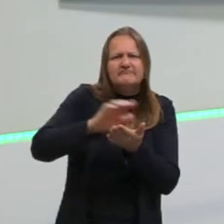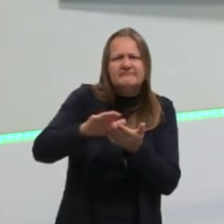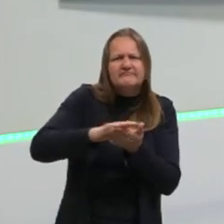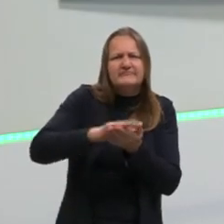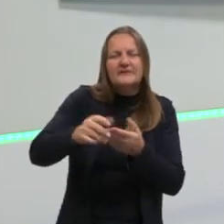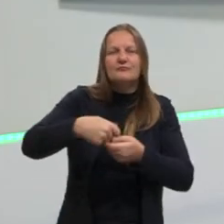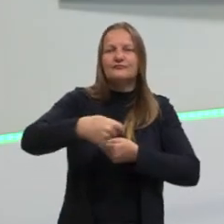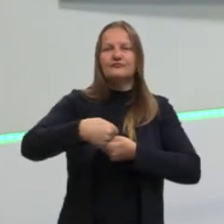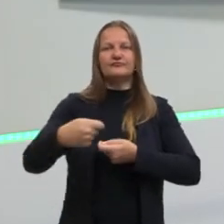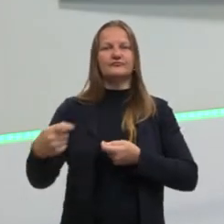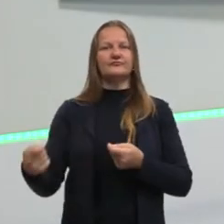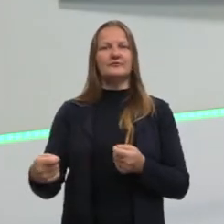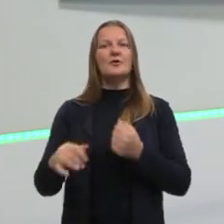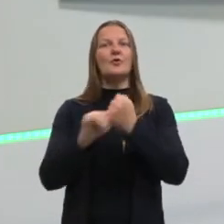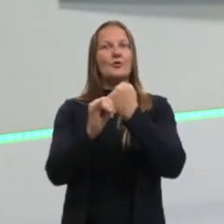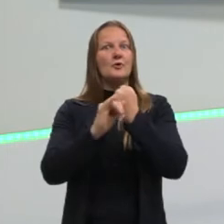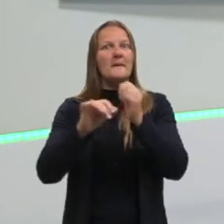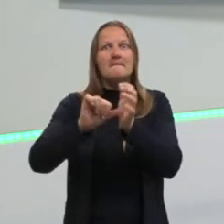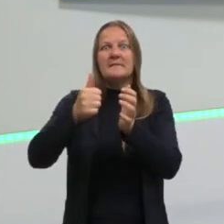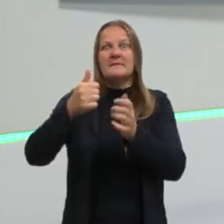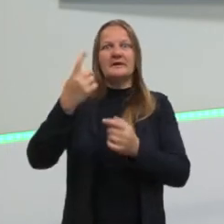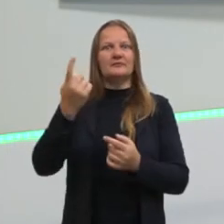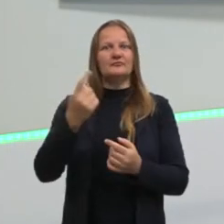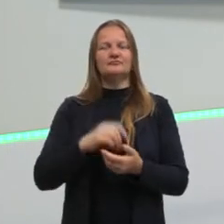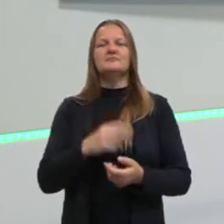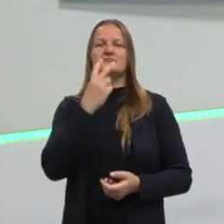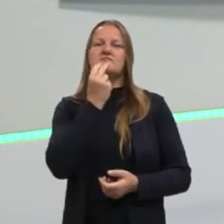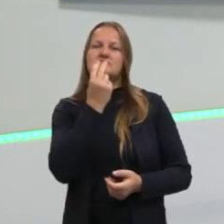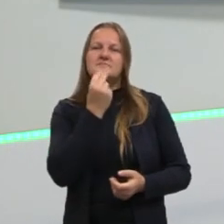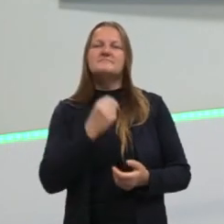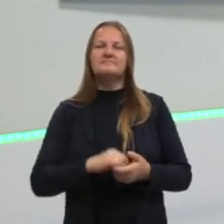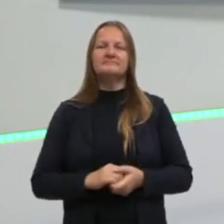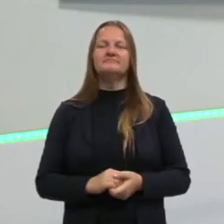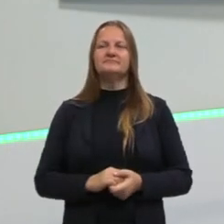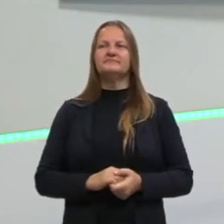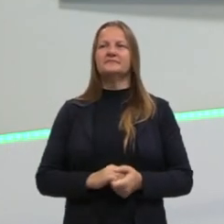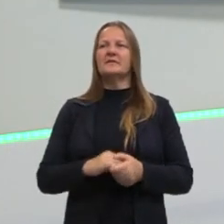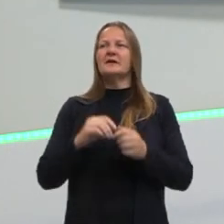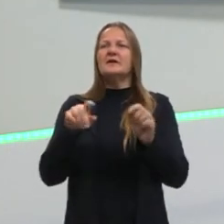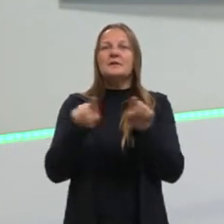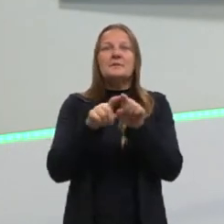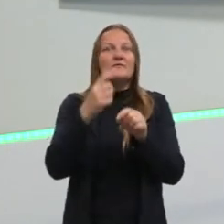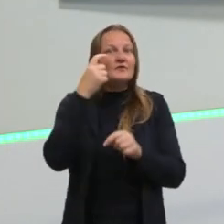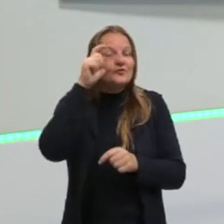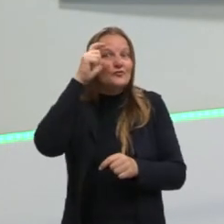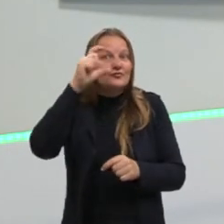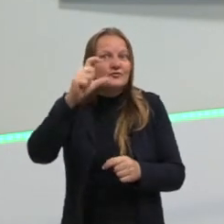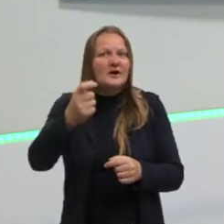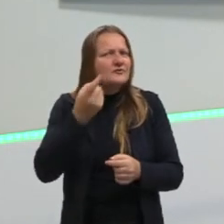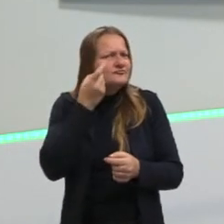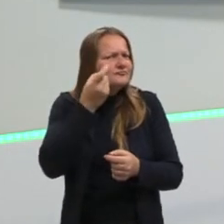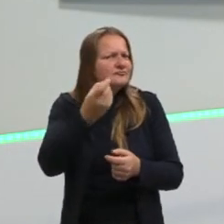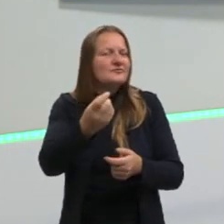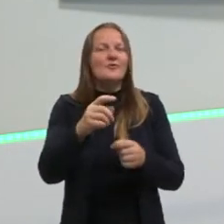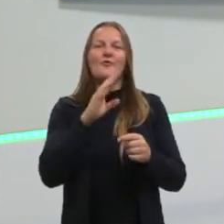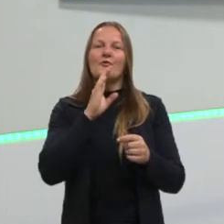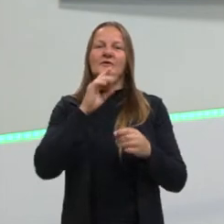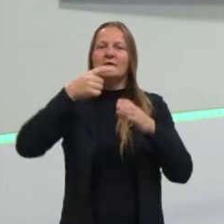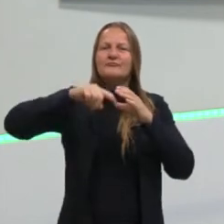conhecimento, de curiosidade. E também aí de trazer aquilo que eu já falei em outra aula,